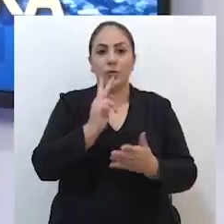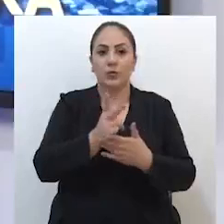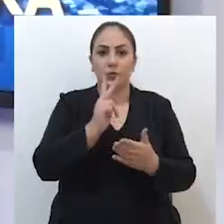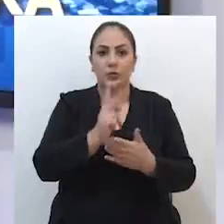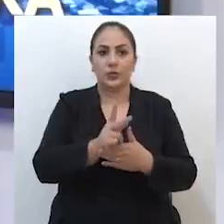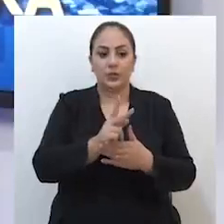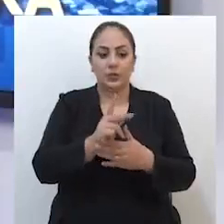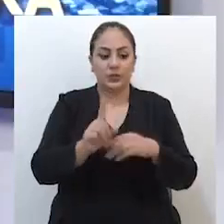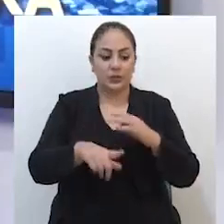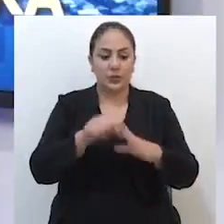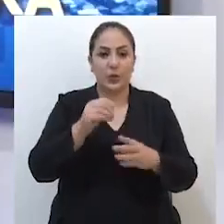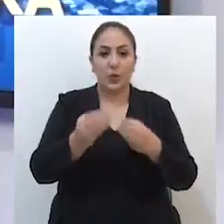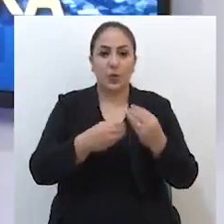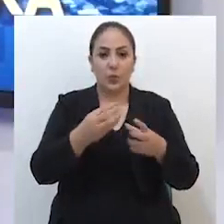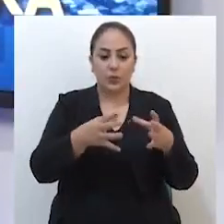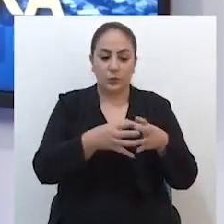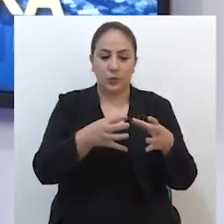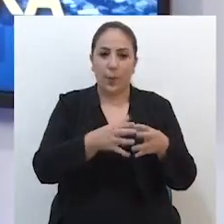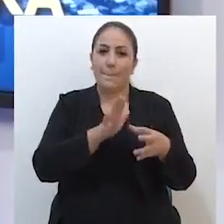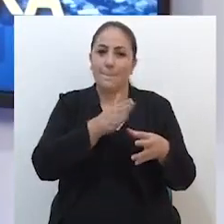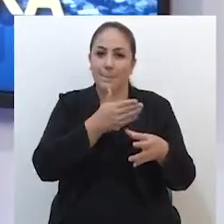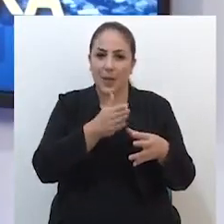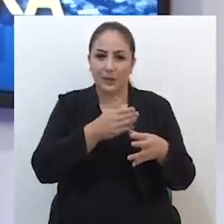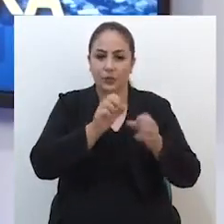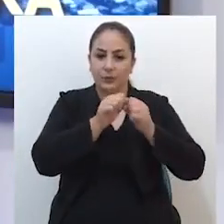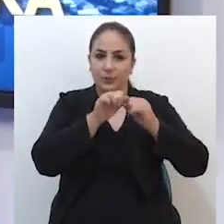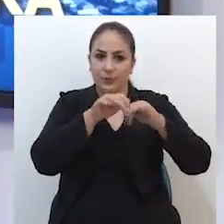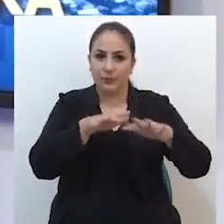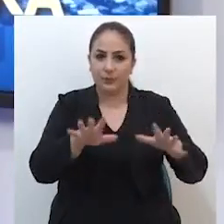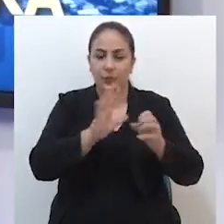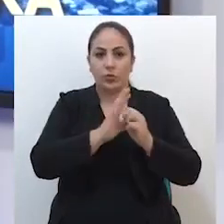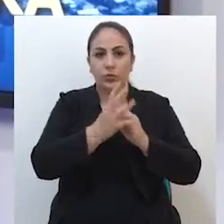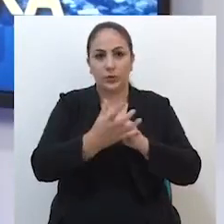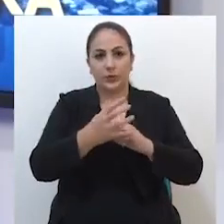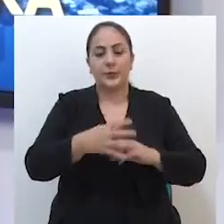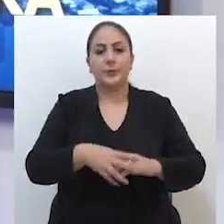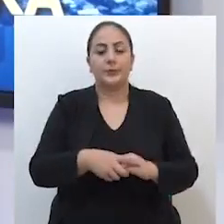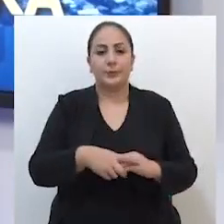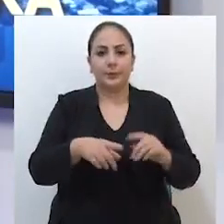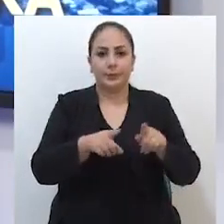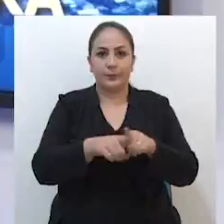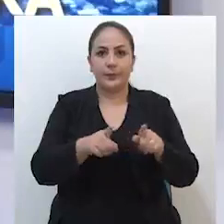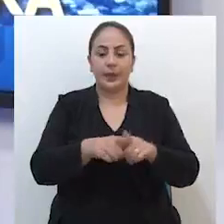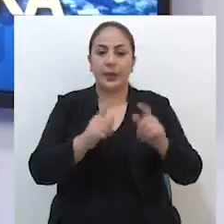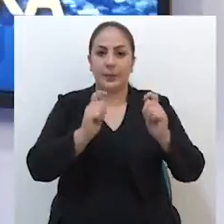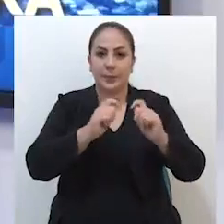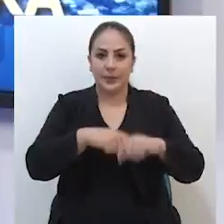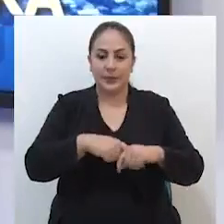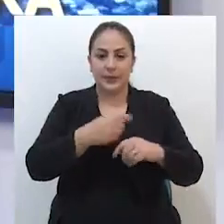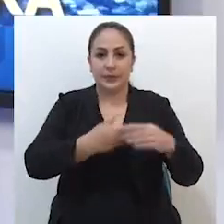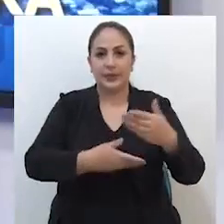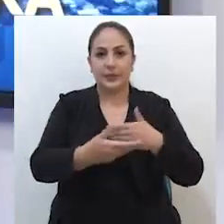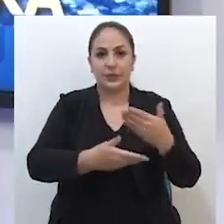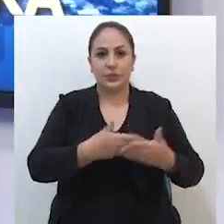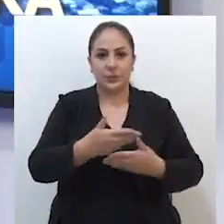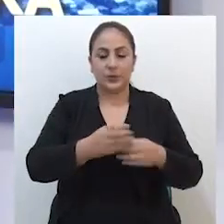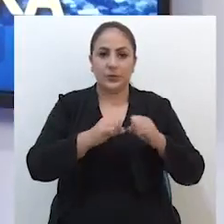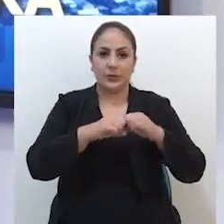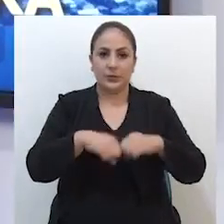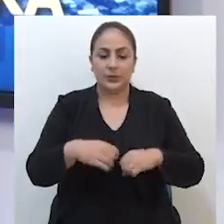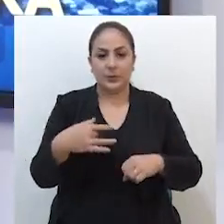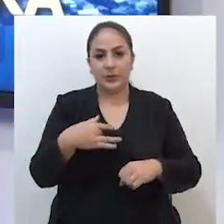Passo Fundo continua classificado com o risco médio de propagação do coronavírus e da capacidade de